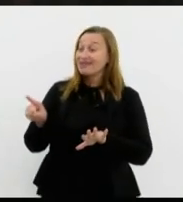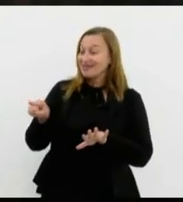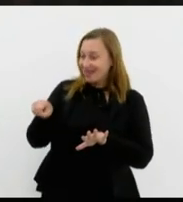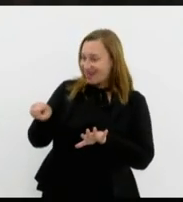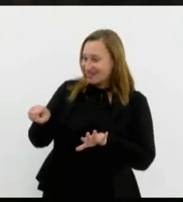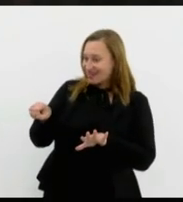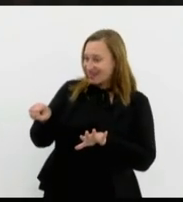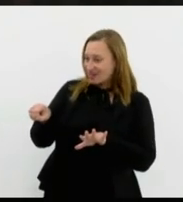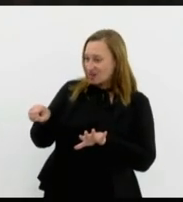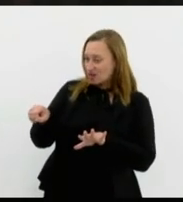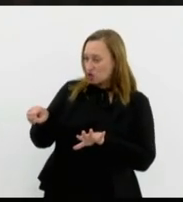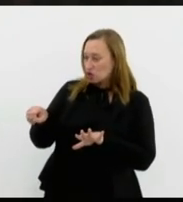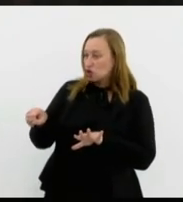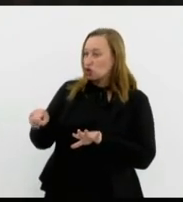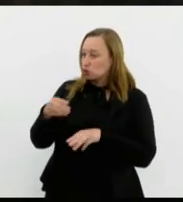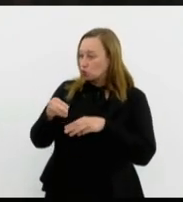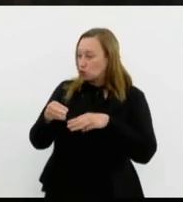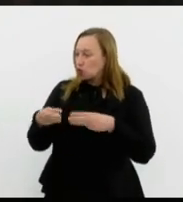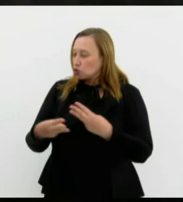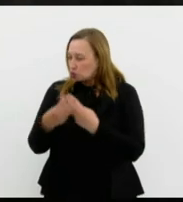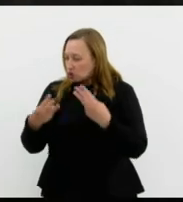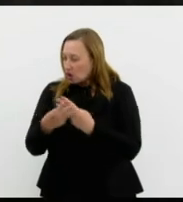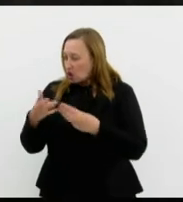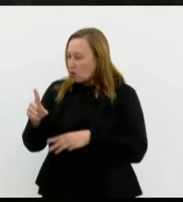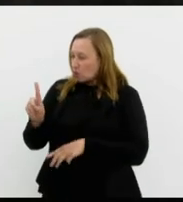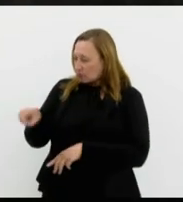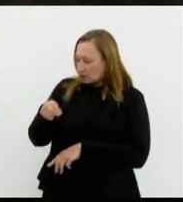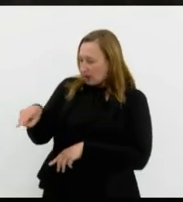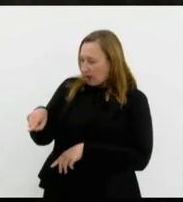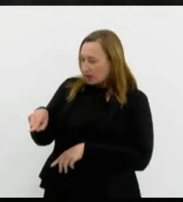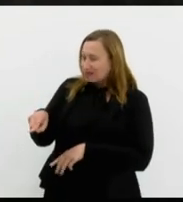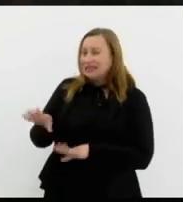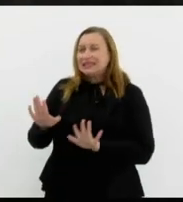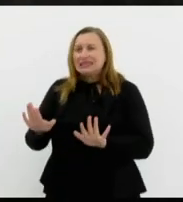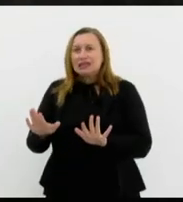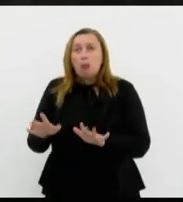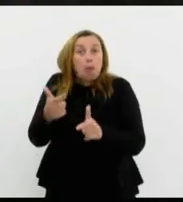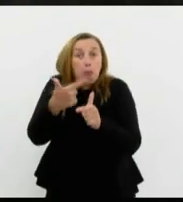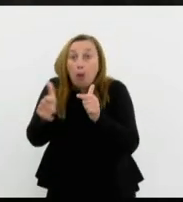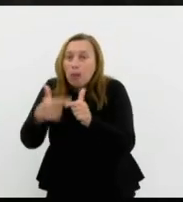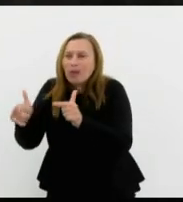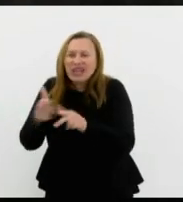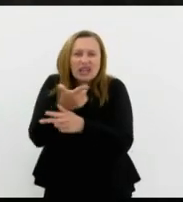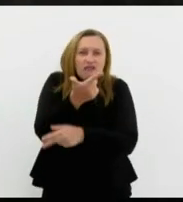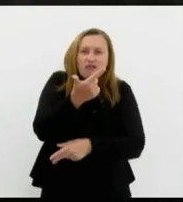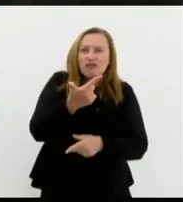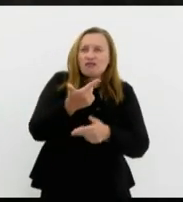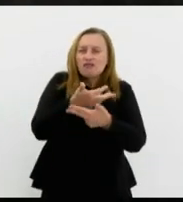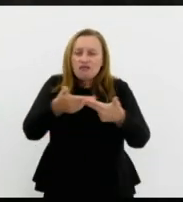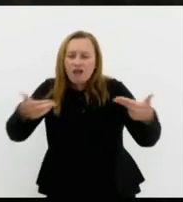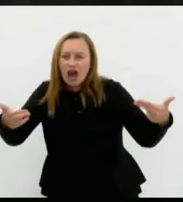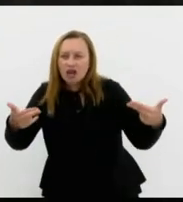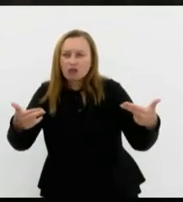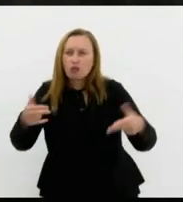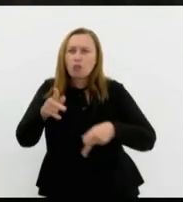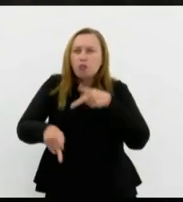seria eliminado e aí começou esse problema porque eram seis milhões eram milhões de judeus como é você elimina isso